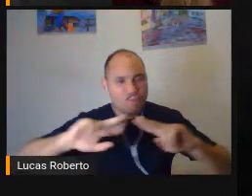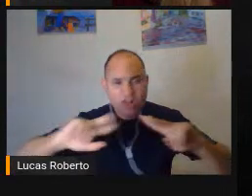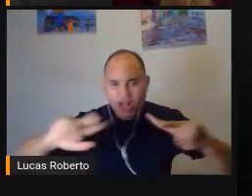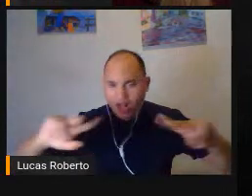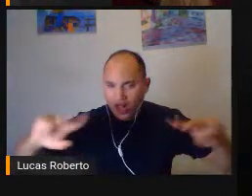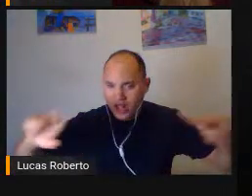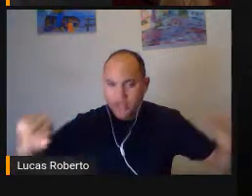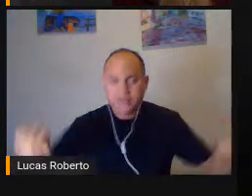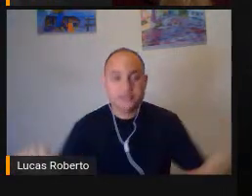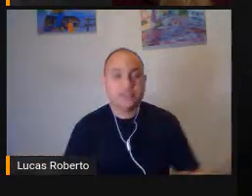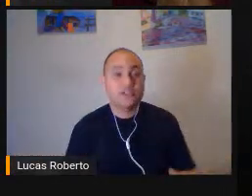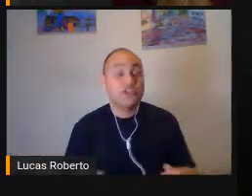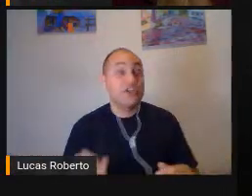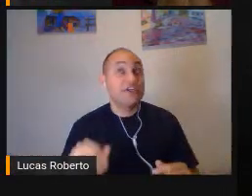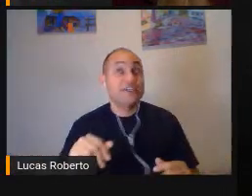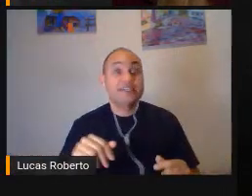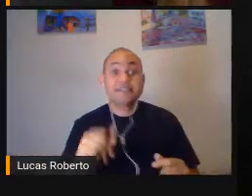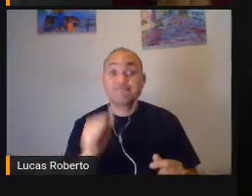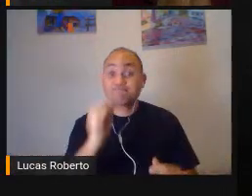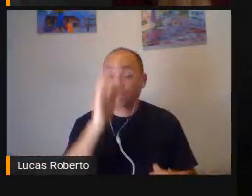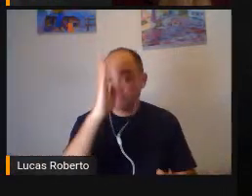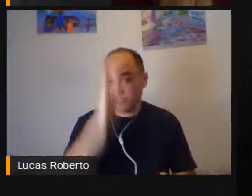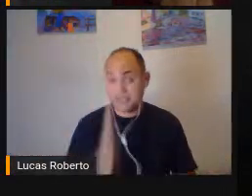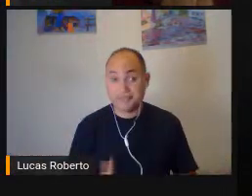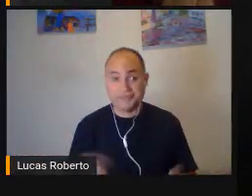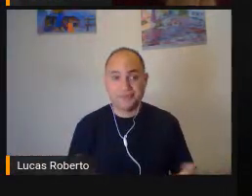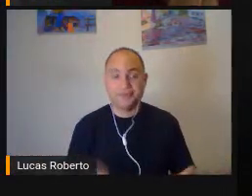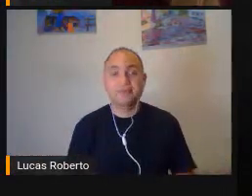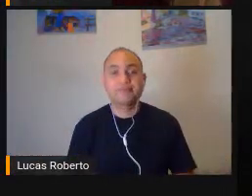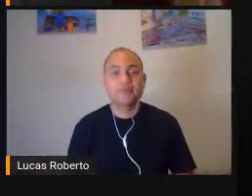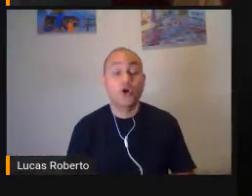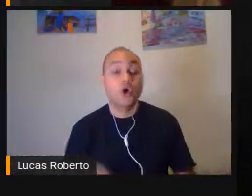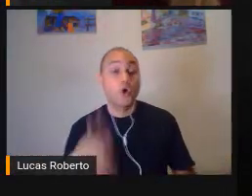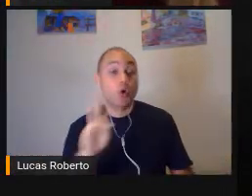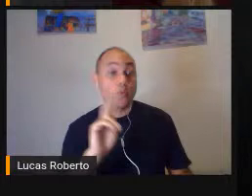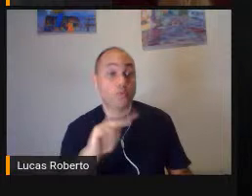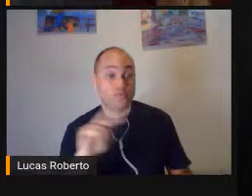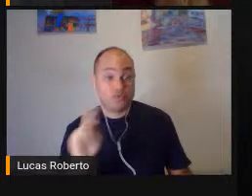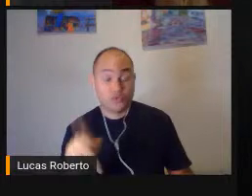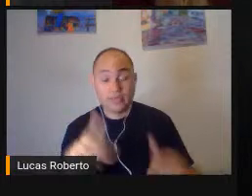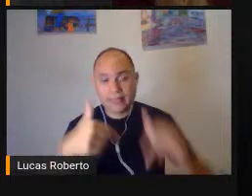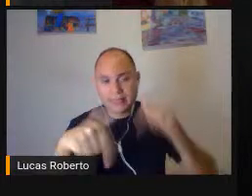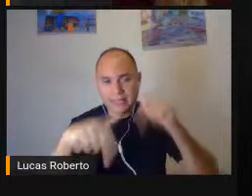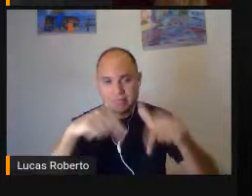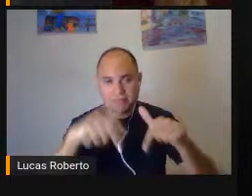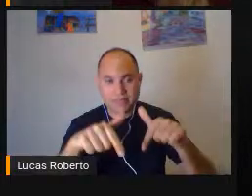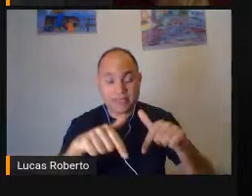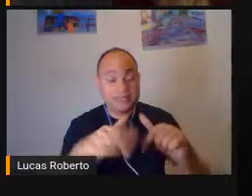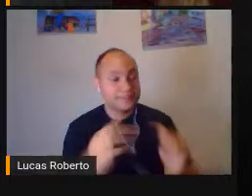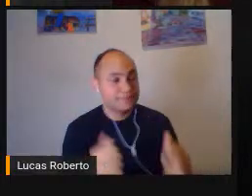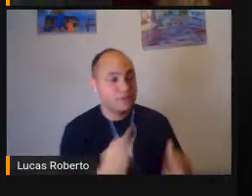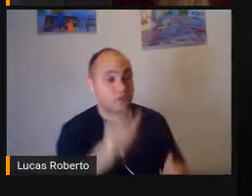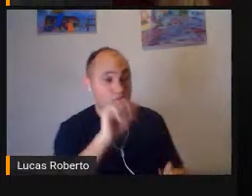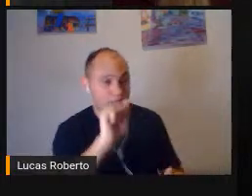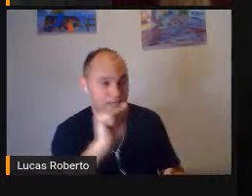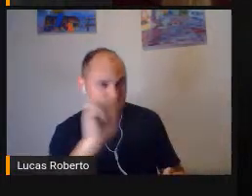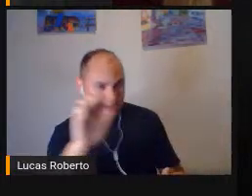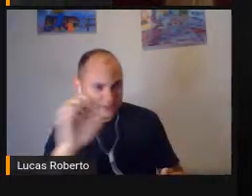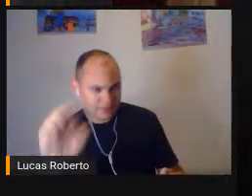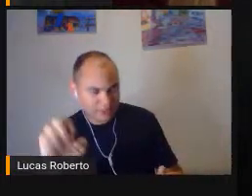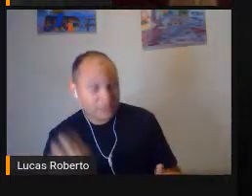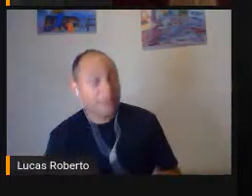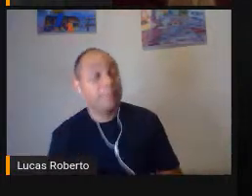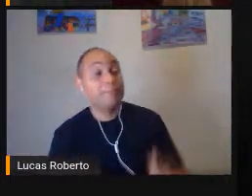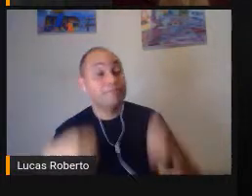vários deles Gratuitos Tá Então O professor que trabalha No atendimento educacional Especializado Também precisa